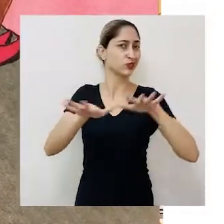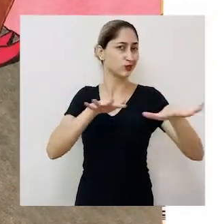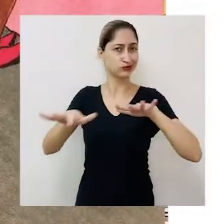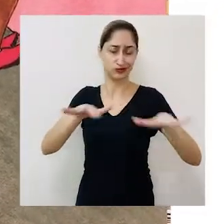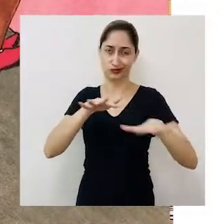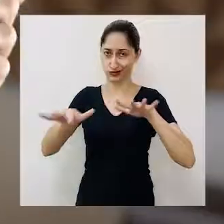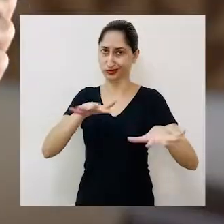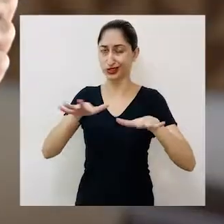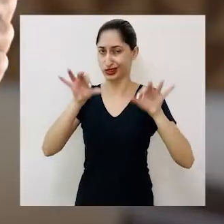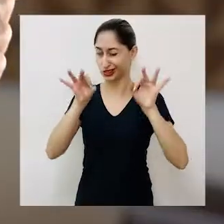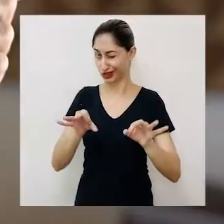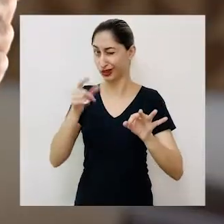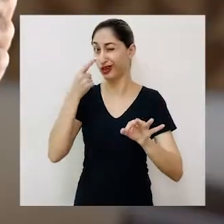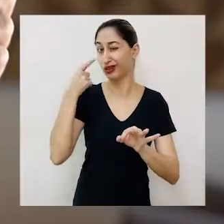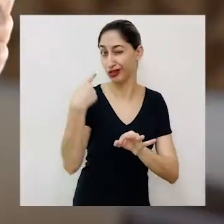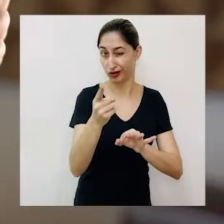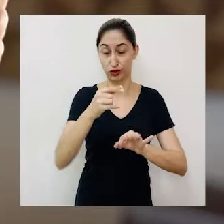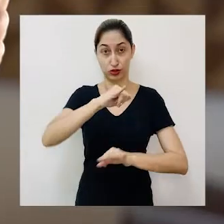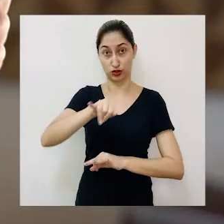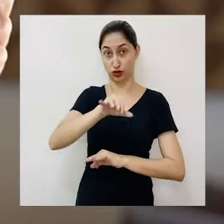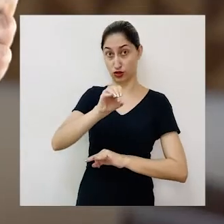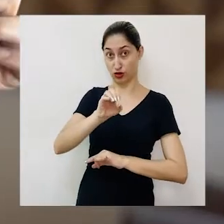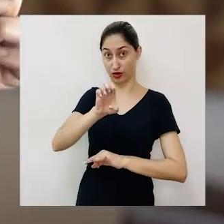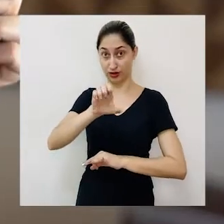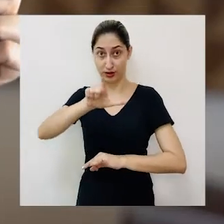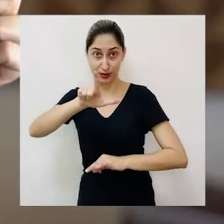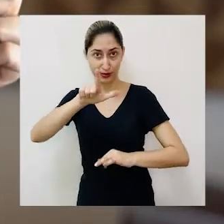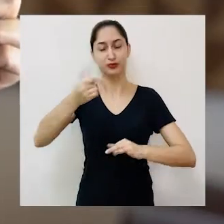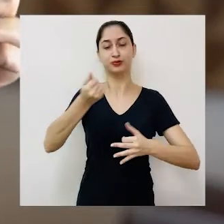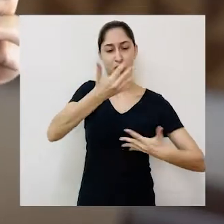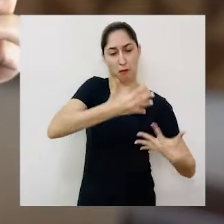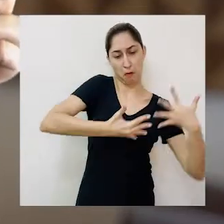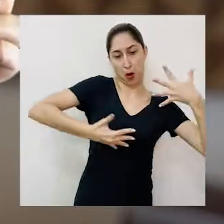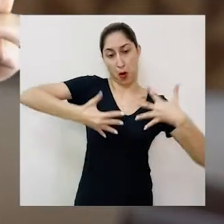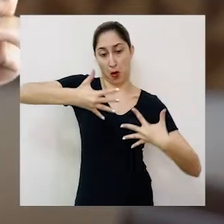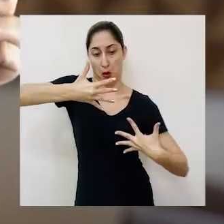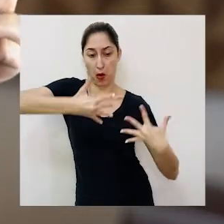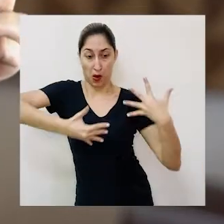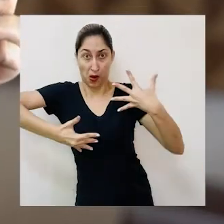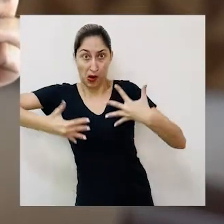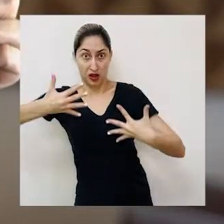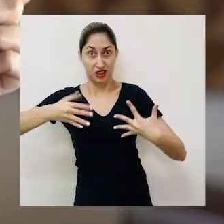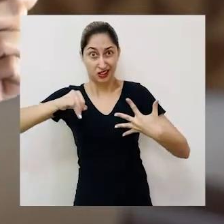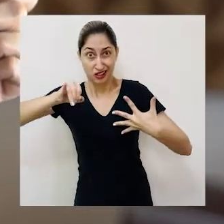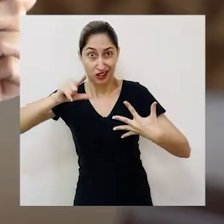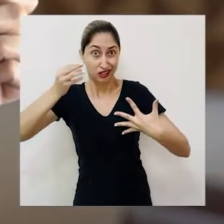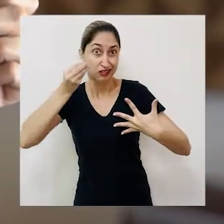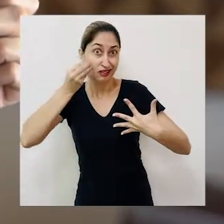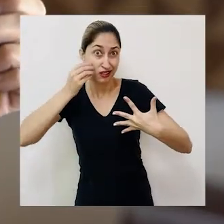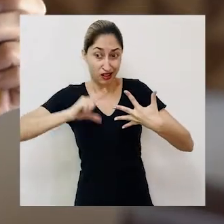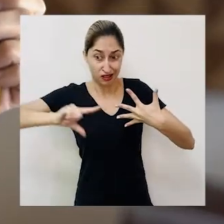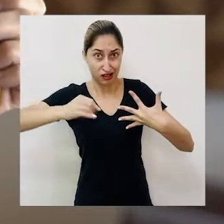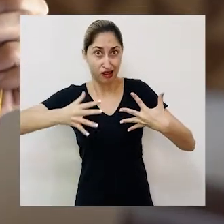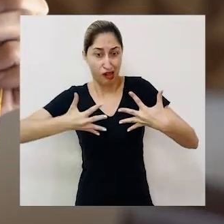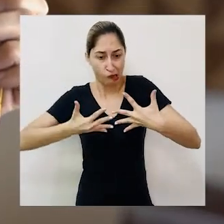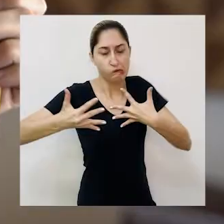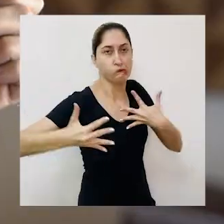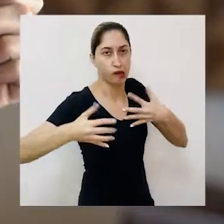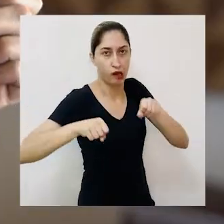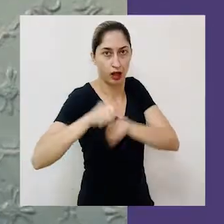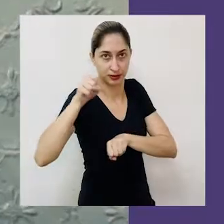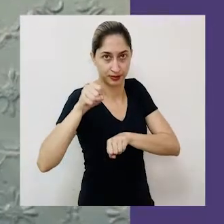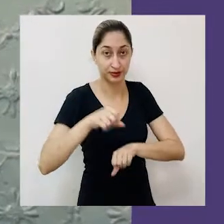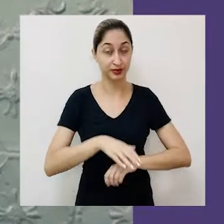mover direito. Joel Papel de Parede Só pode andar encostado nas paredes ou se rasga